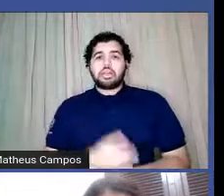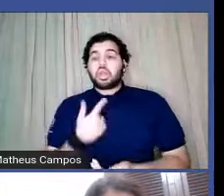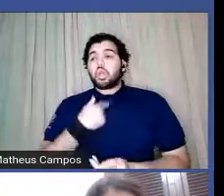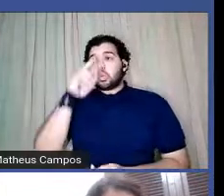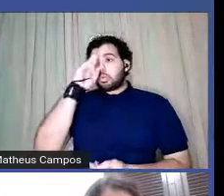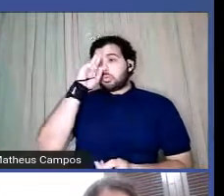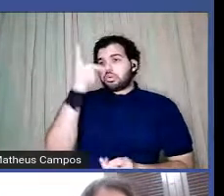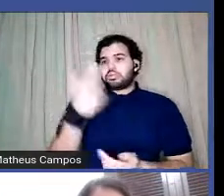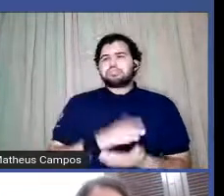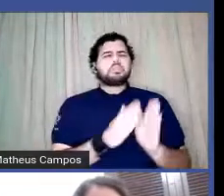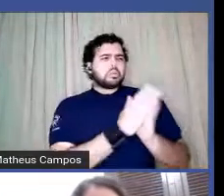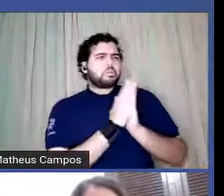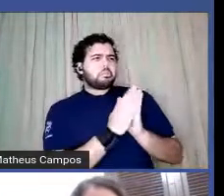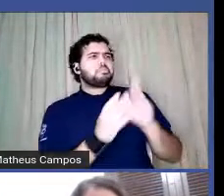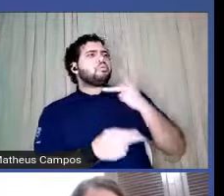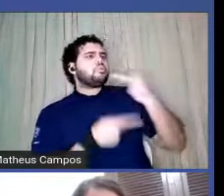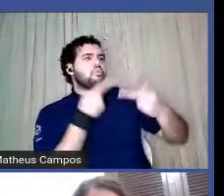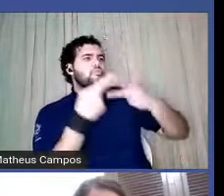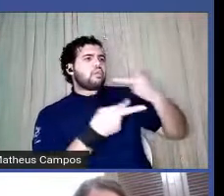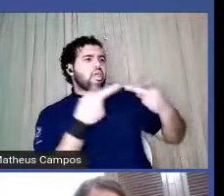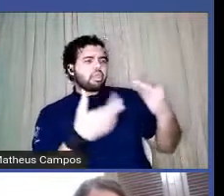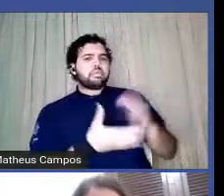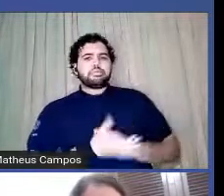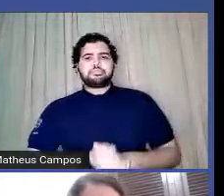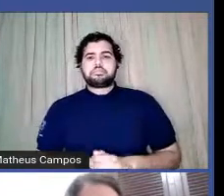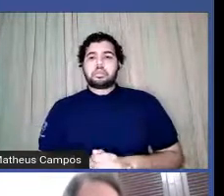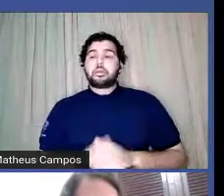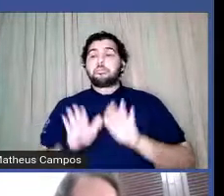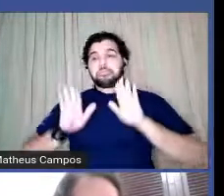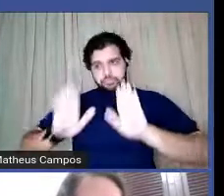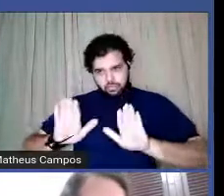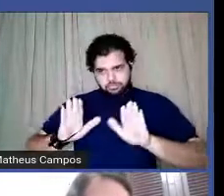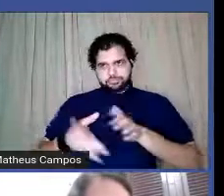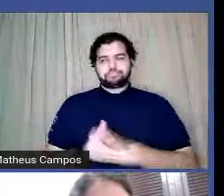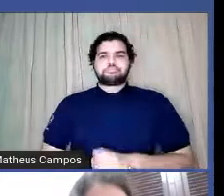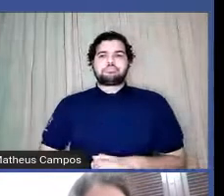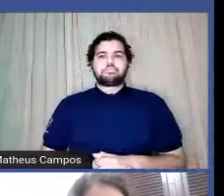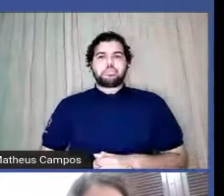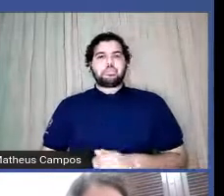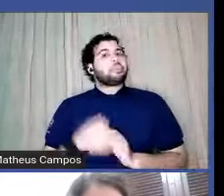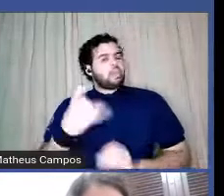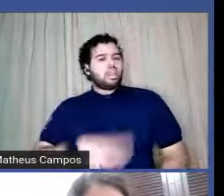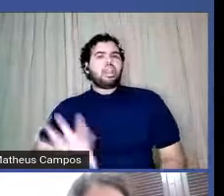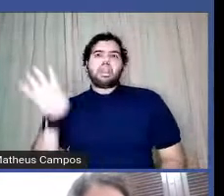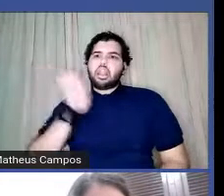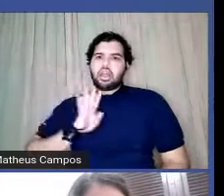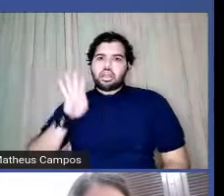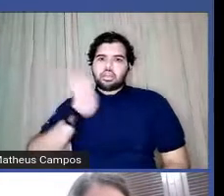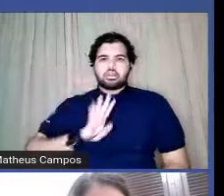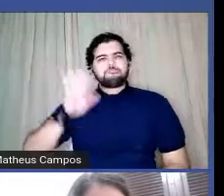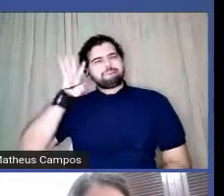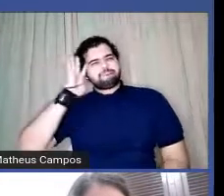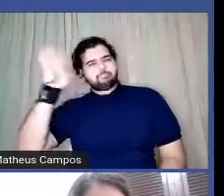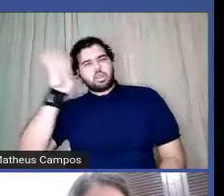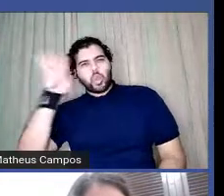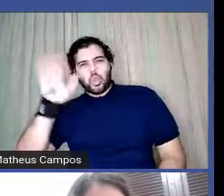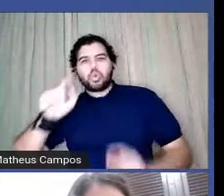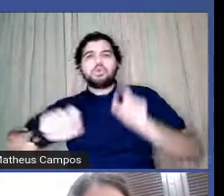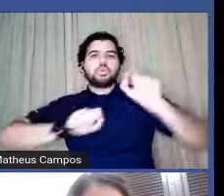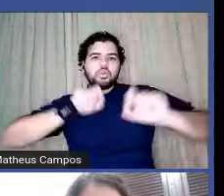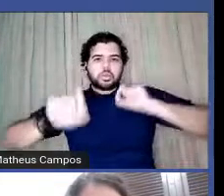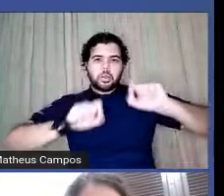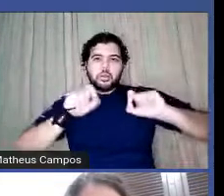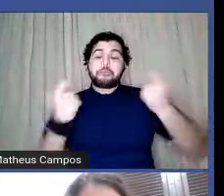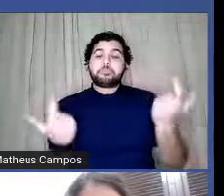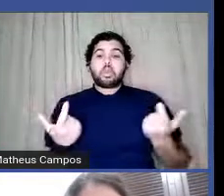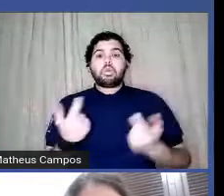favor, fala. Mas, assim, é muito bacana a gente pensar que, como a ideia